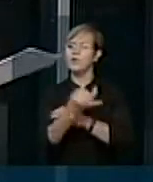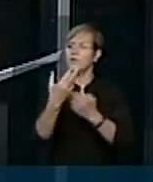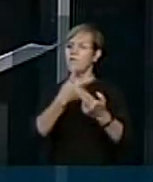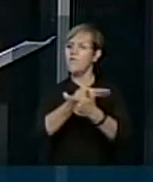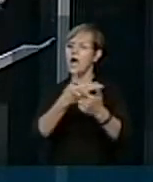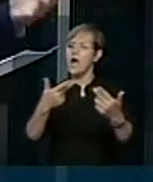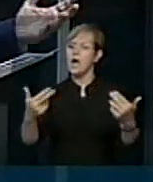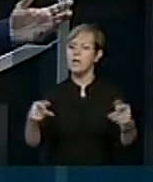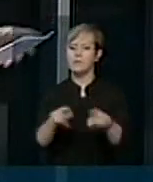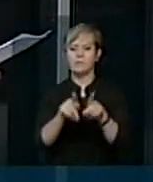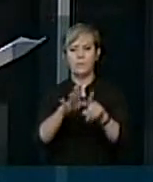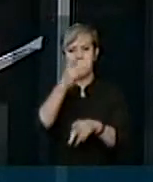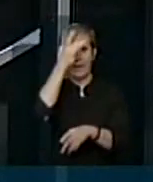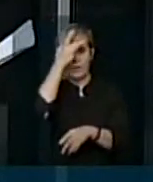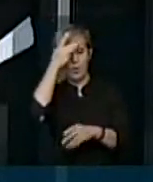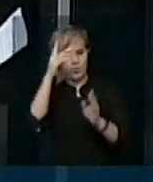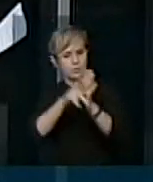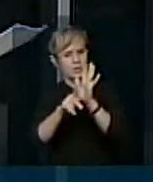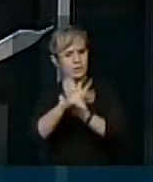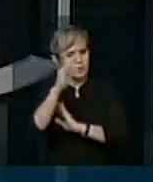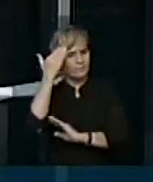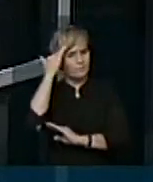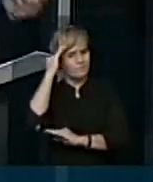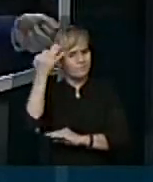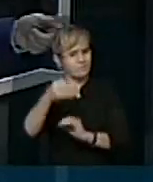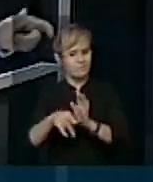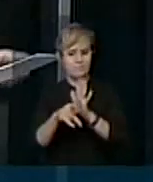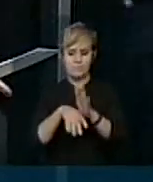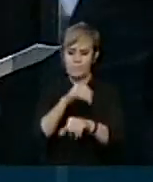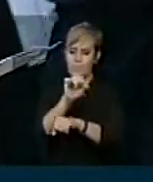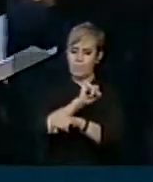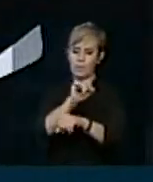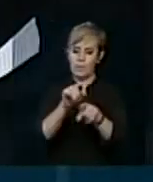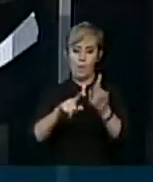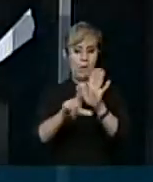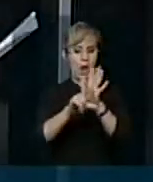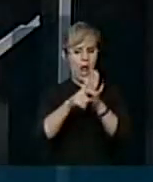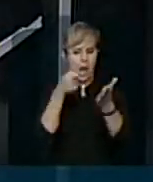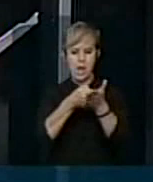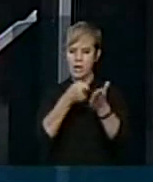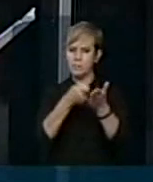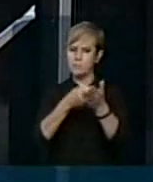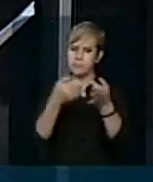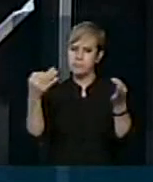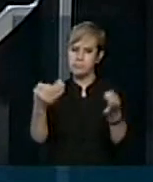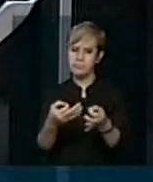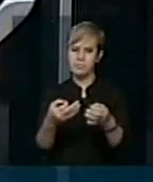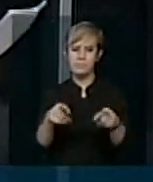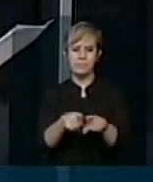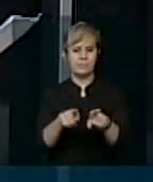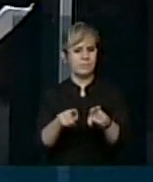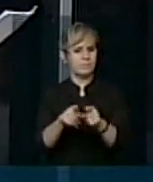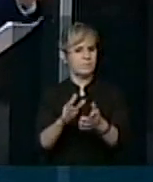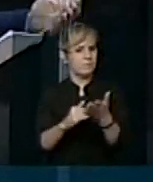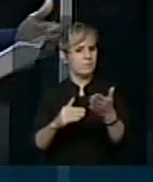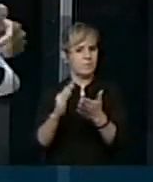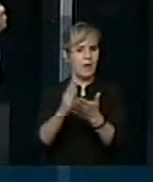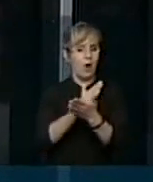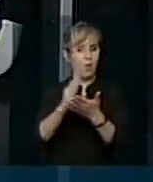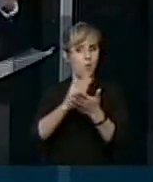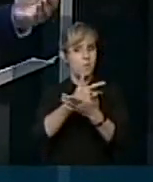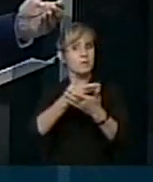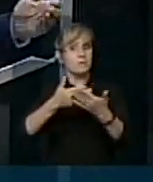a conscientização dos motoristas, as leis vigentes mais rigorosas, algumas